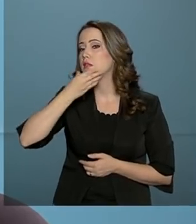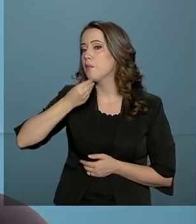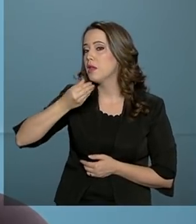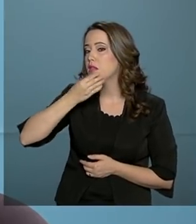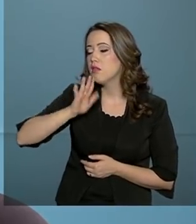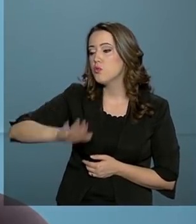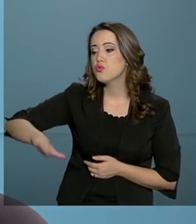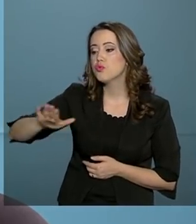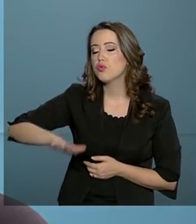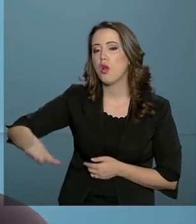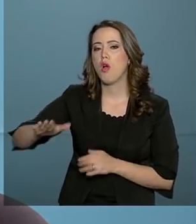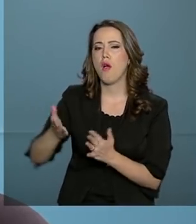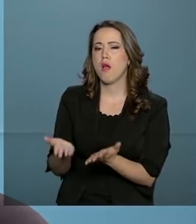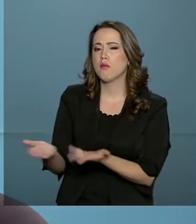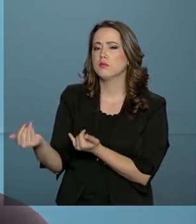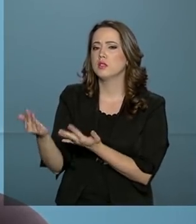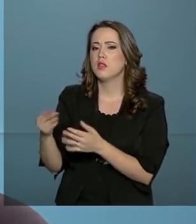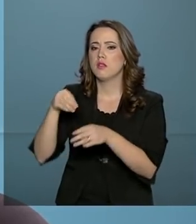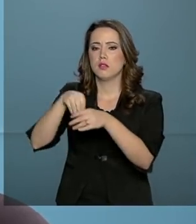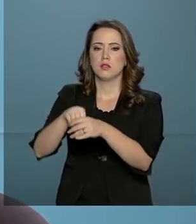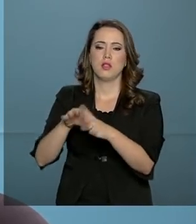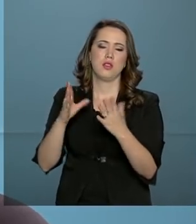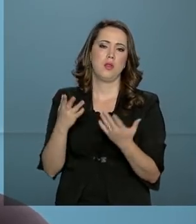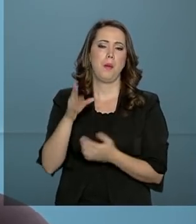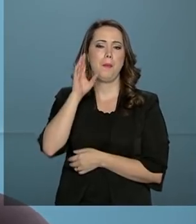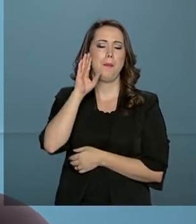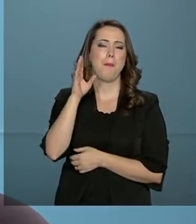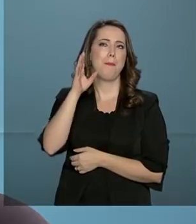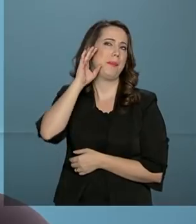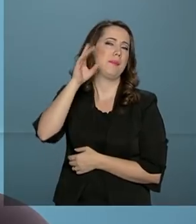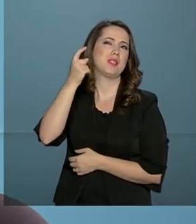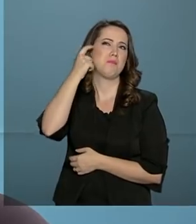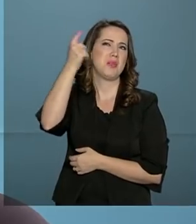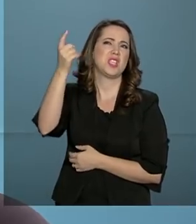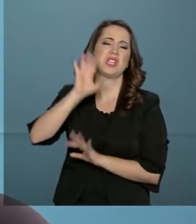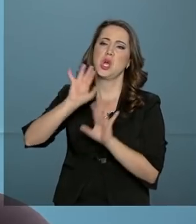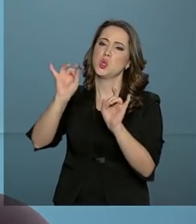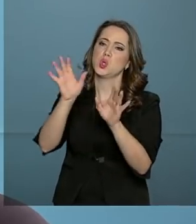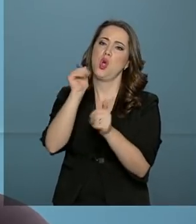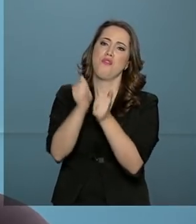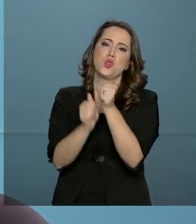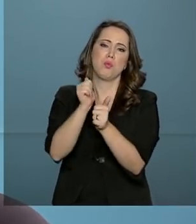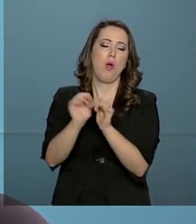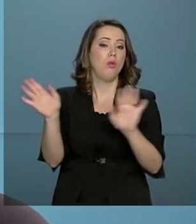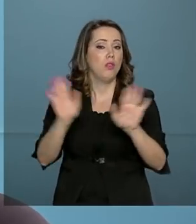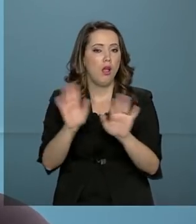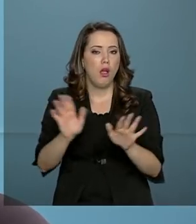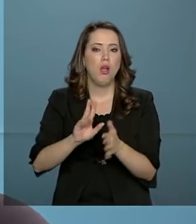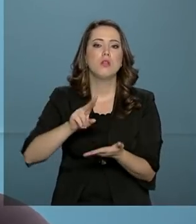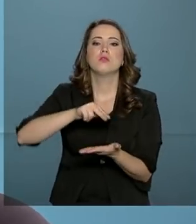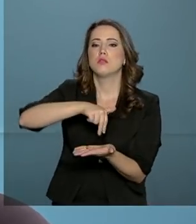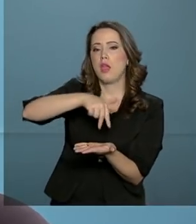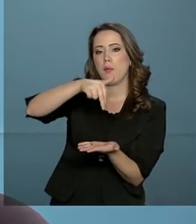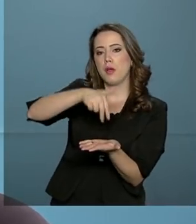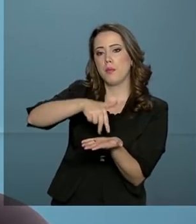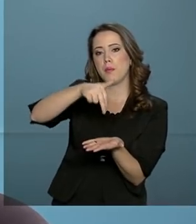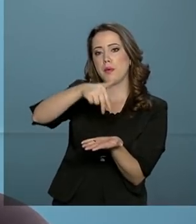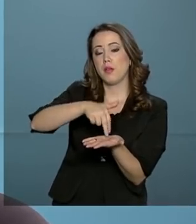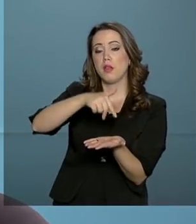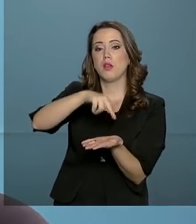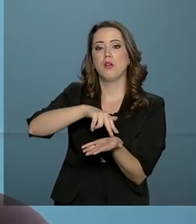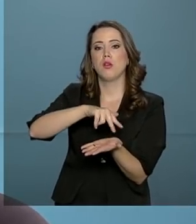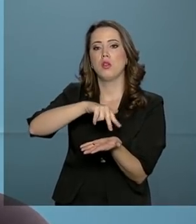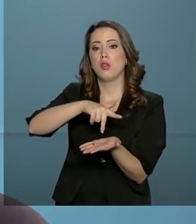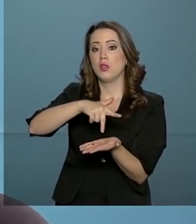em alojamentos. Nesses centros, né? E não vamos pensar só no futebol, não. Nós temos a ginástica, nós temos o vôlei, nós temos